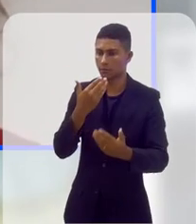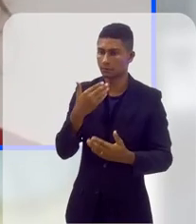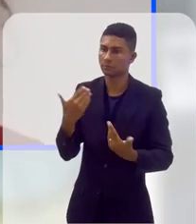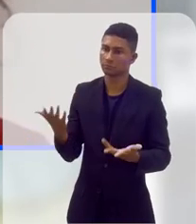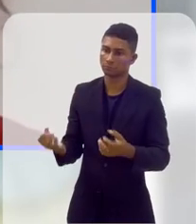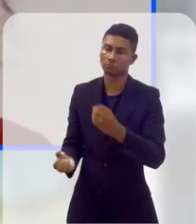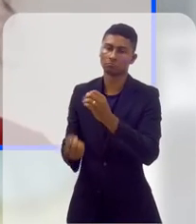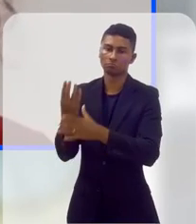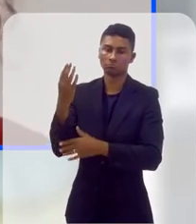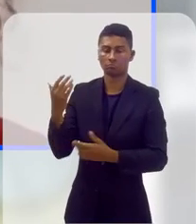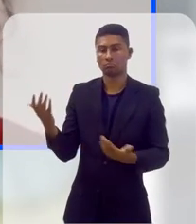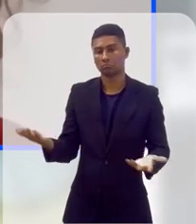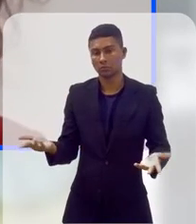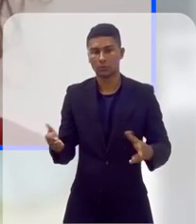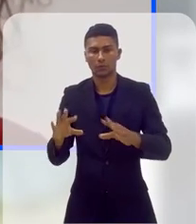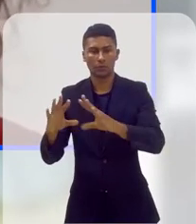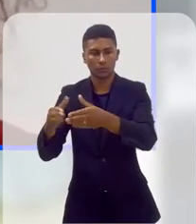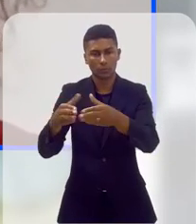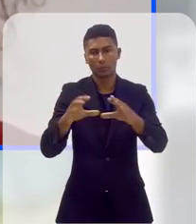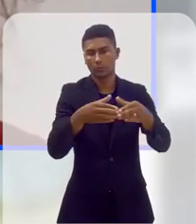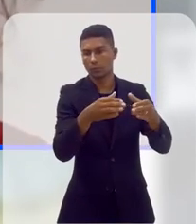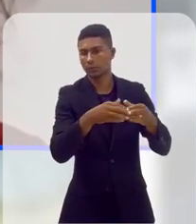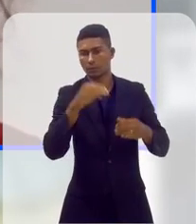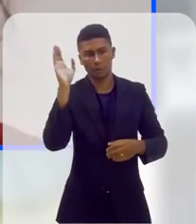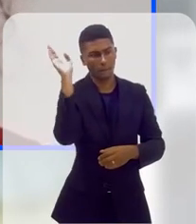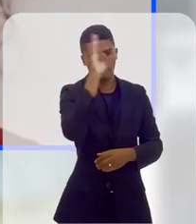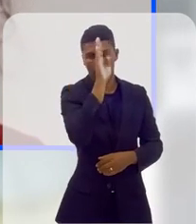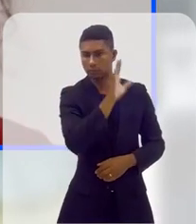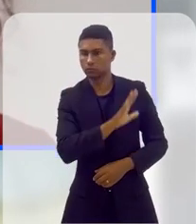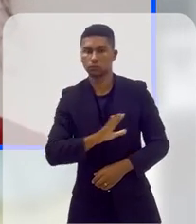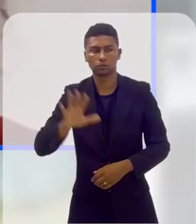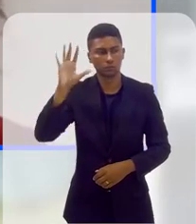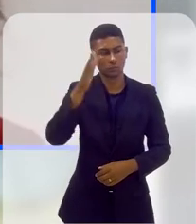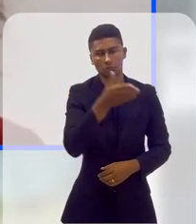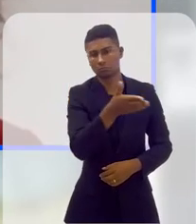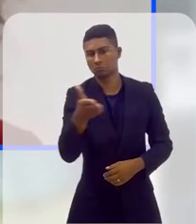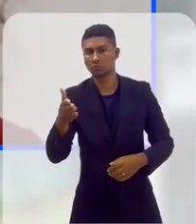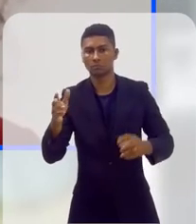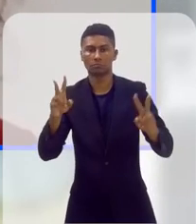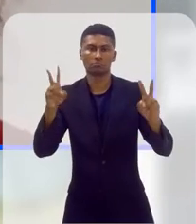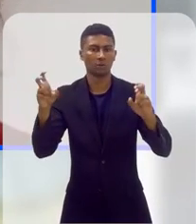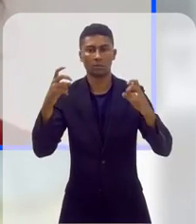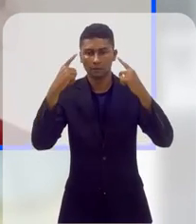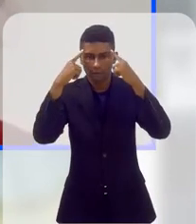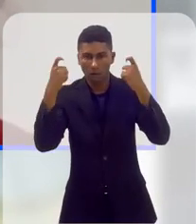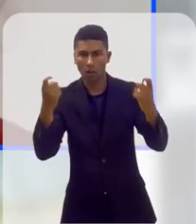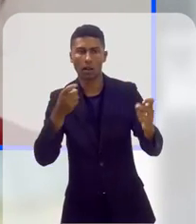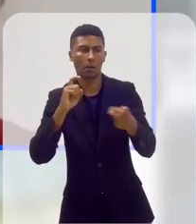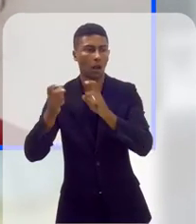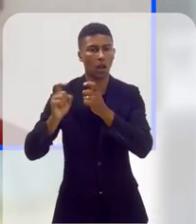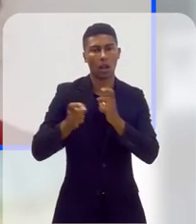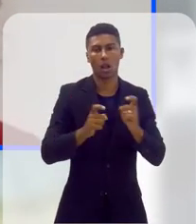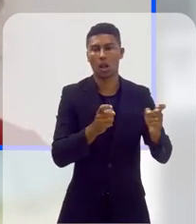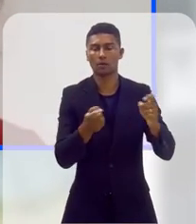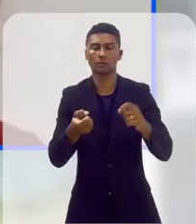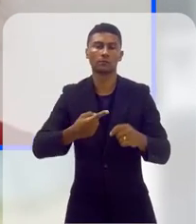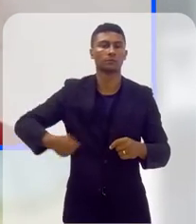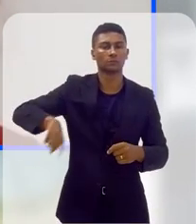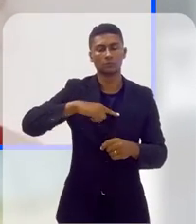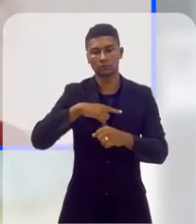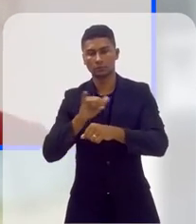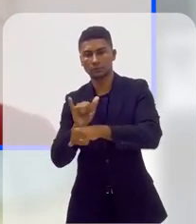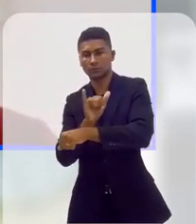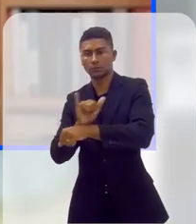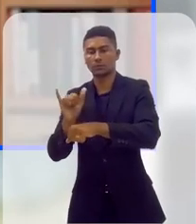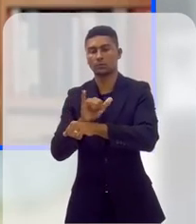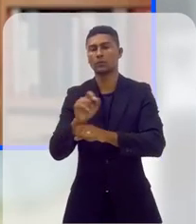uma estratégia de criar o tripé da cidadania LGBTQIA+, que seria um instrumento e uma ferramenta de enfrentamento às violências que acometem